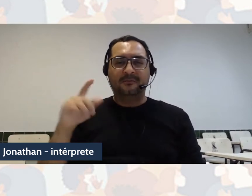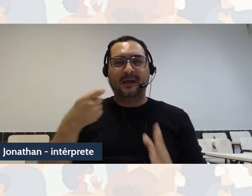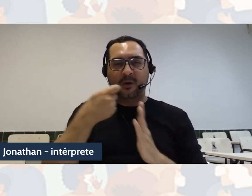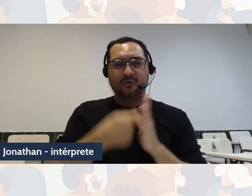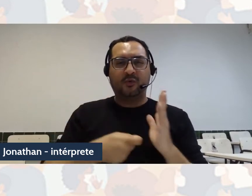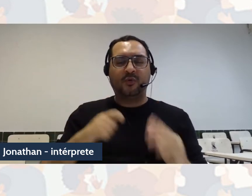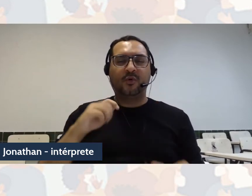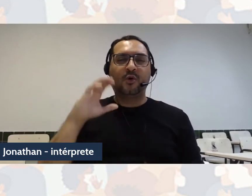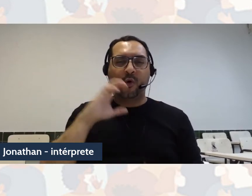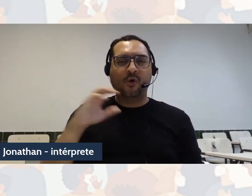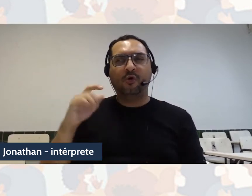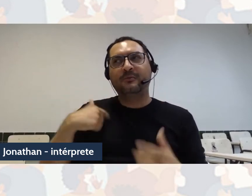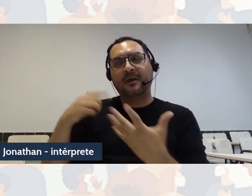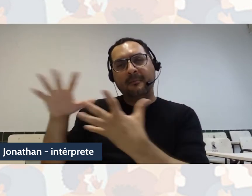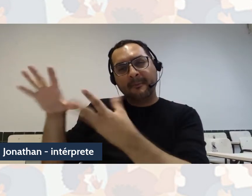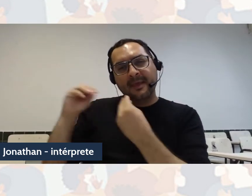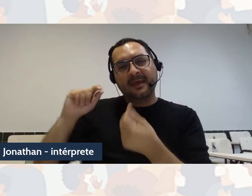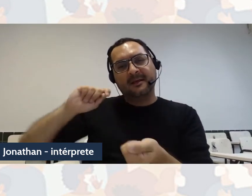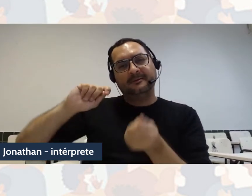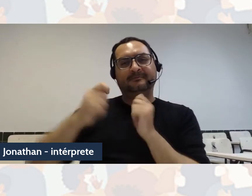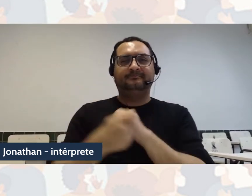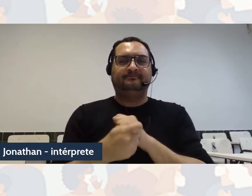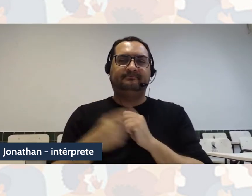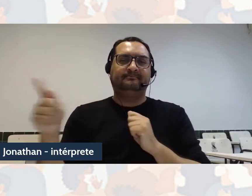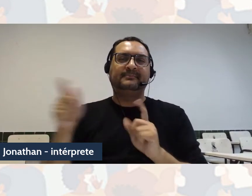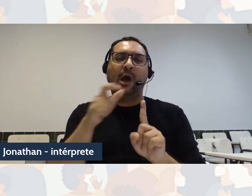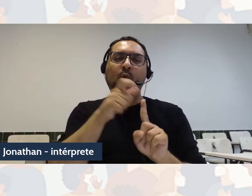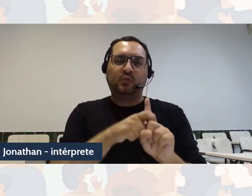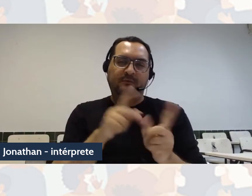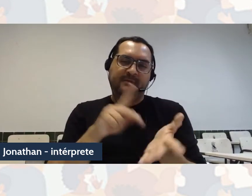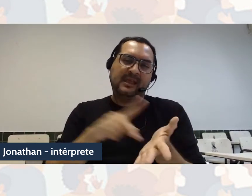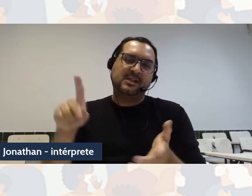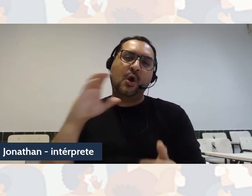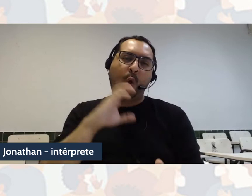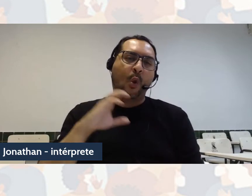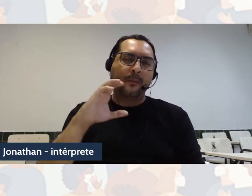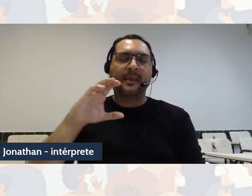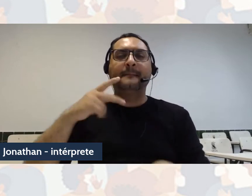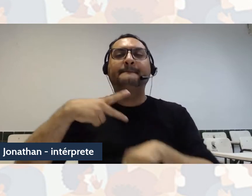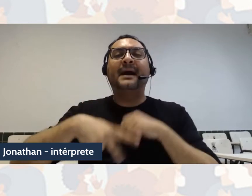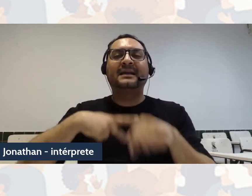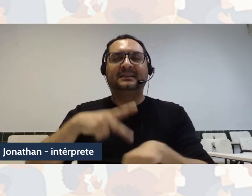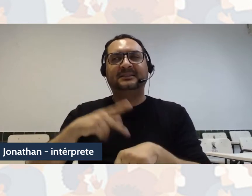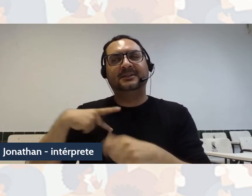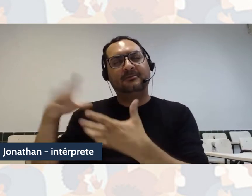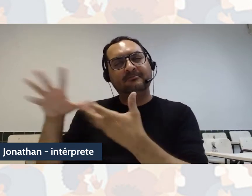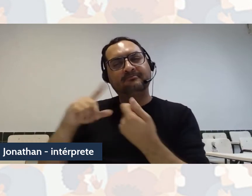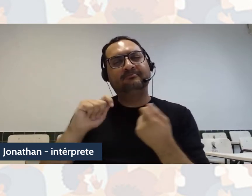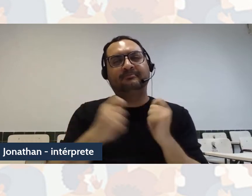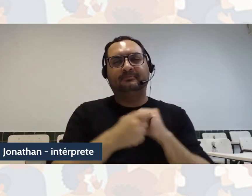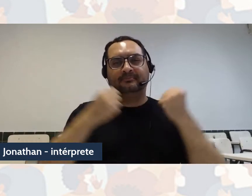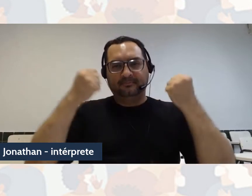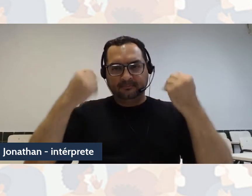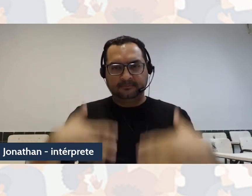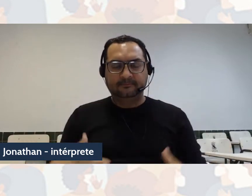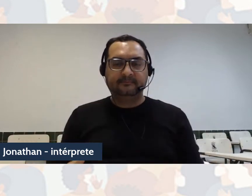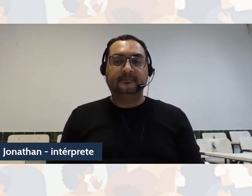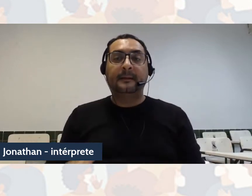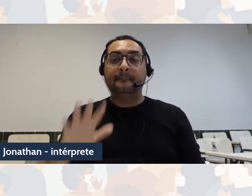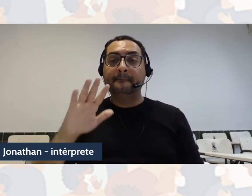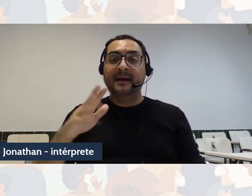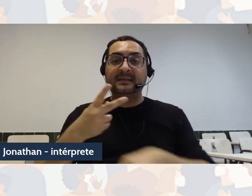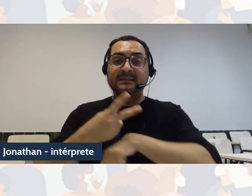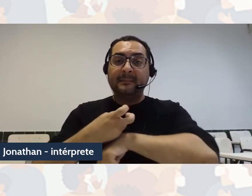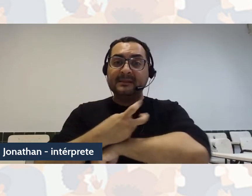aqui parafraseei rapidamente. Nesse sentido também, o a gente tem é que para a episteme clássica, né,